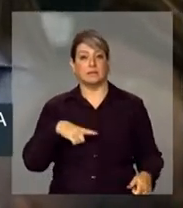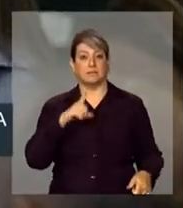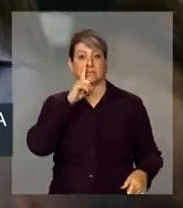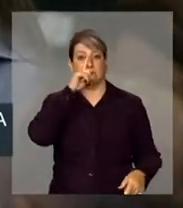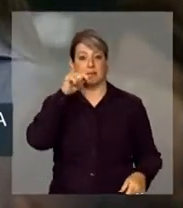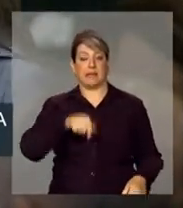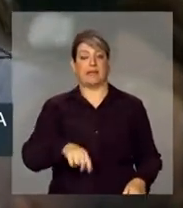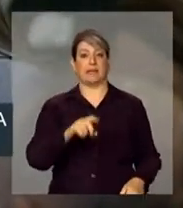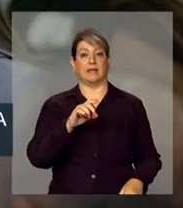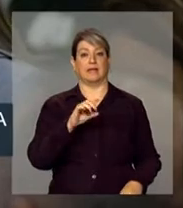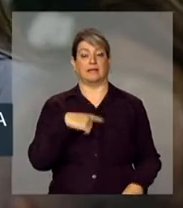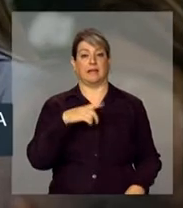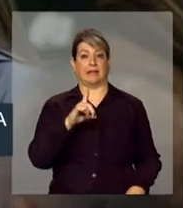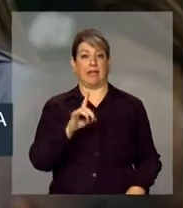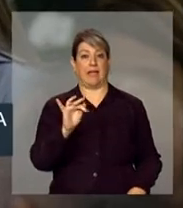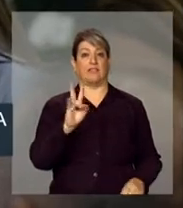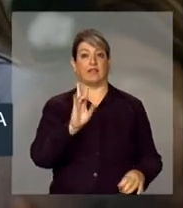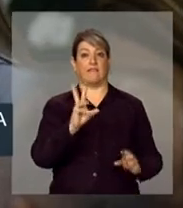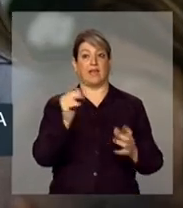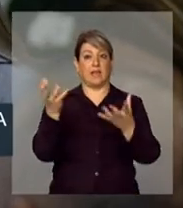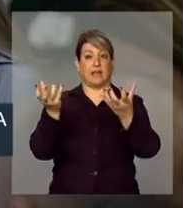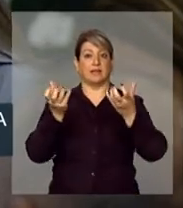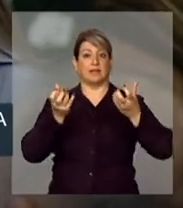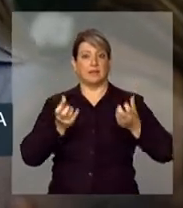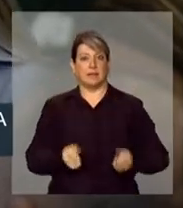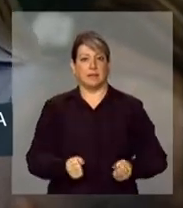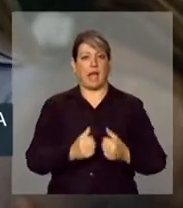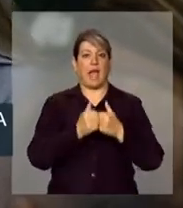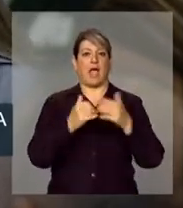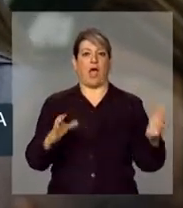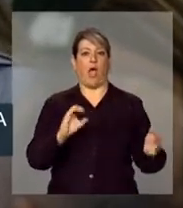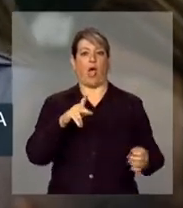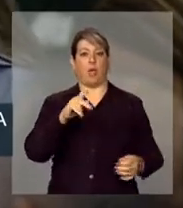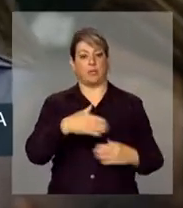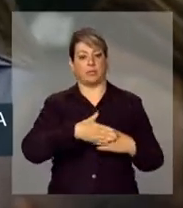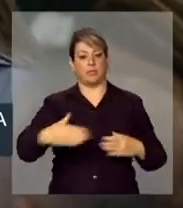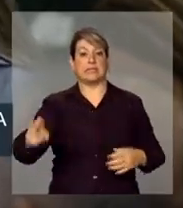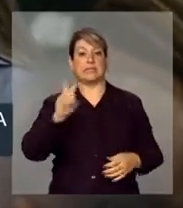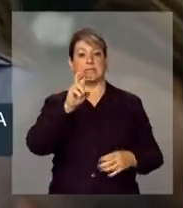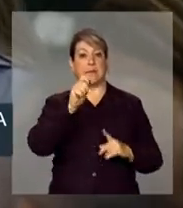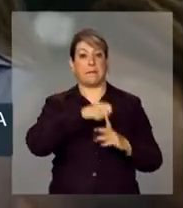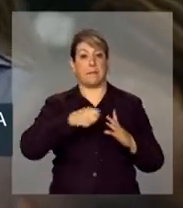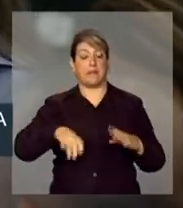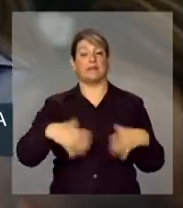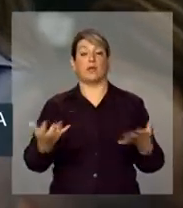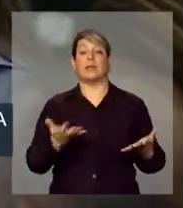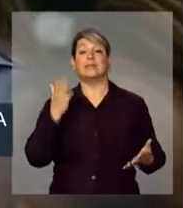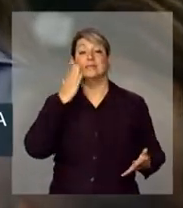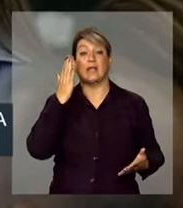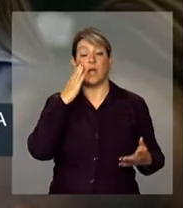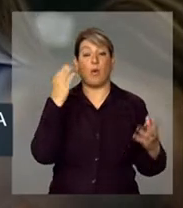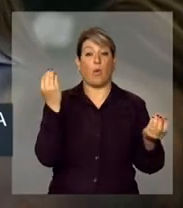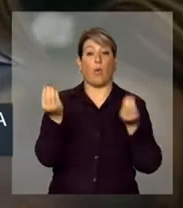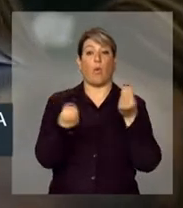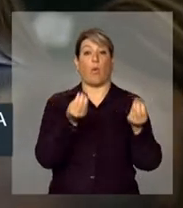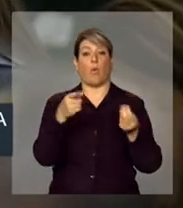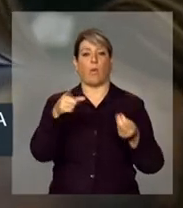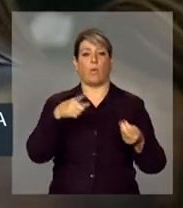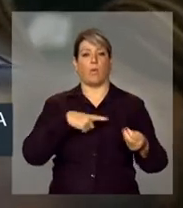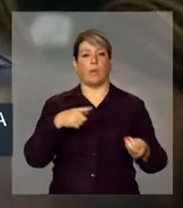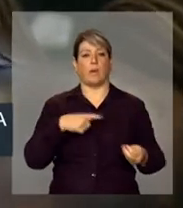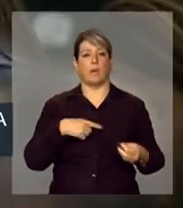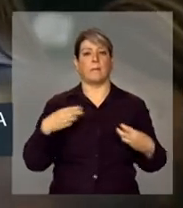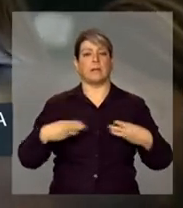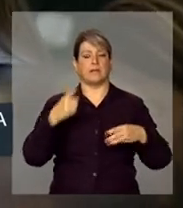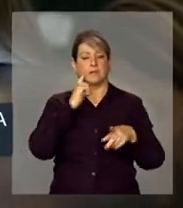Distrito Federal, que já vai sediar a abertura da Copa das Confederações, que é agora, daqui a cinco meses. Então, eu queria saber de que forma o Ministério está